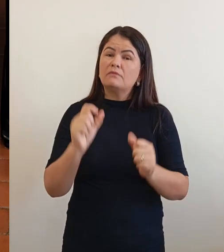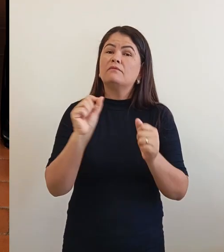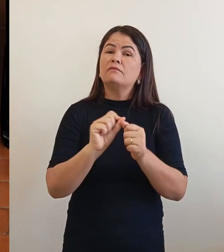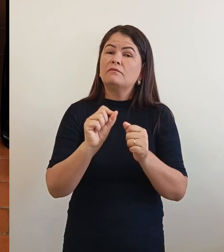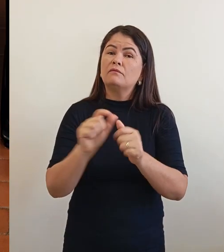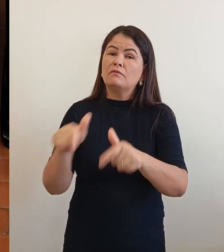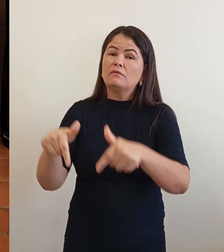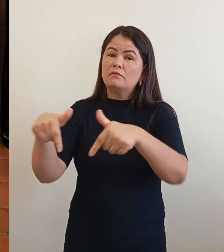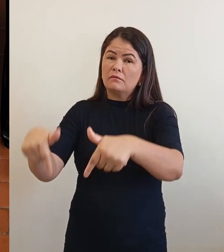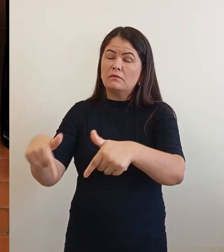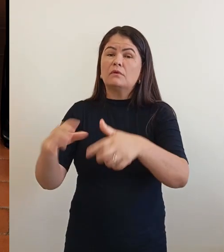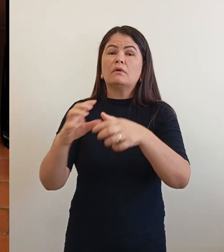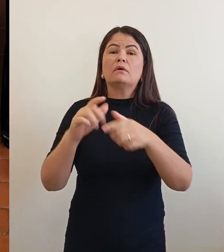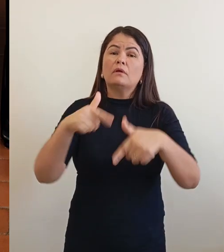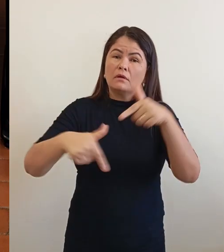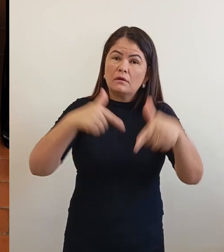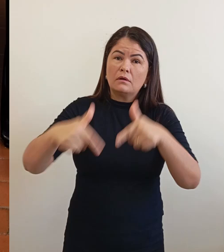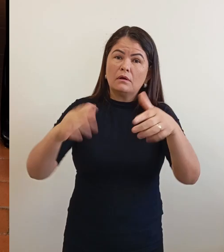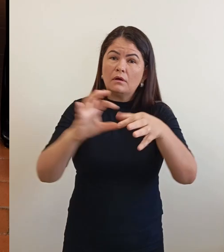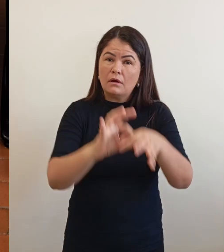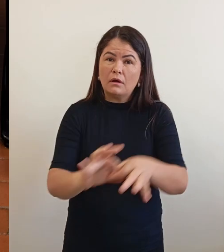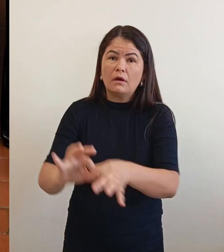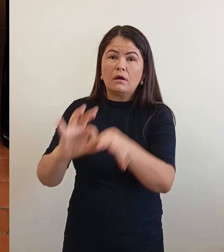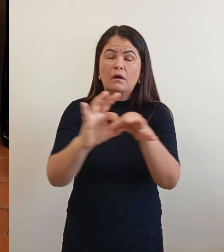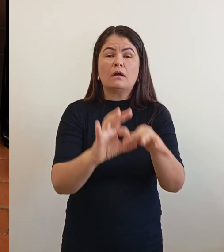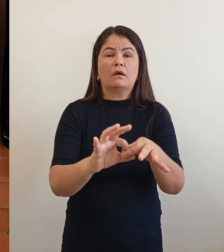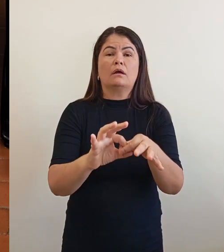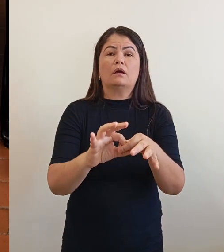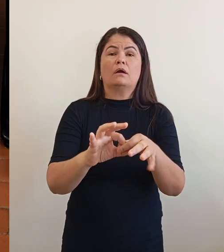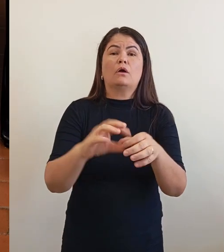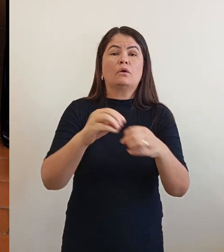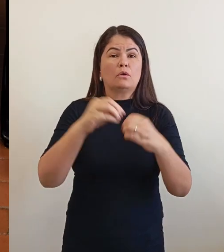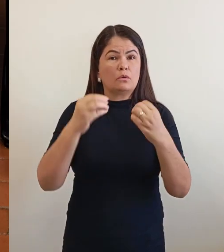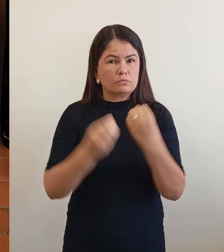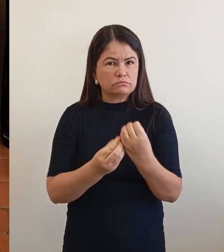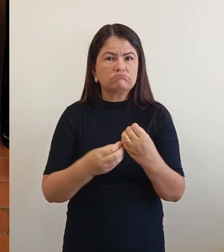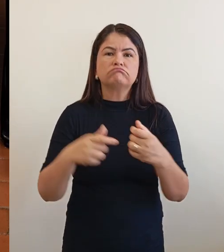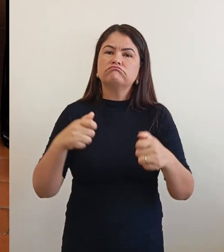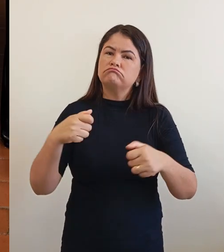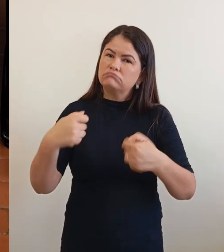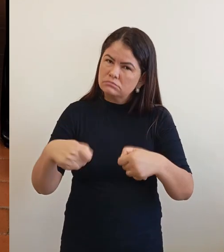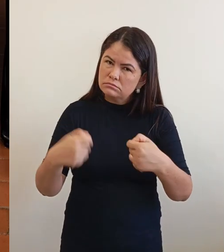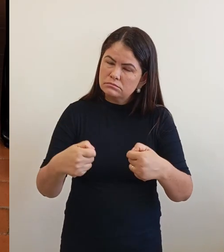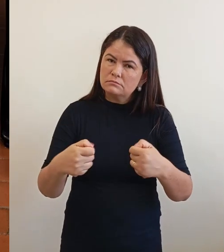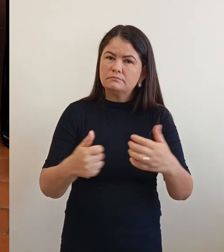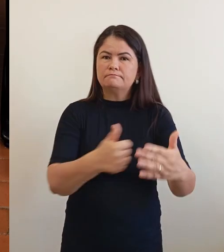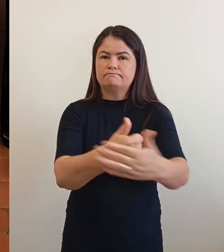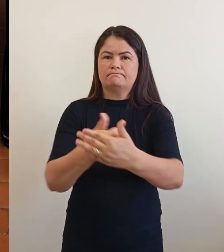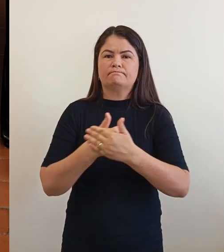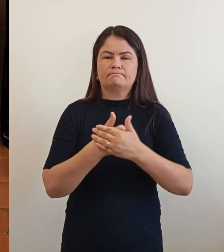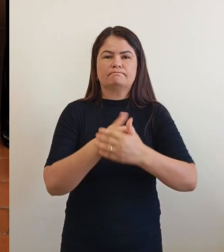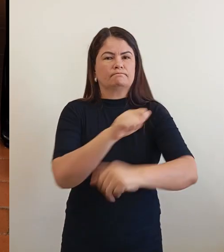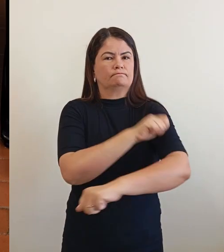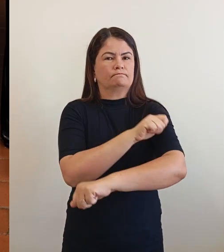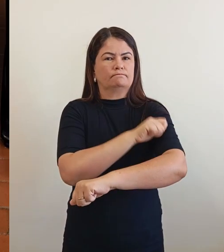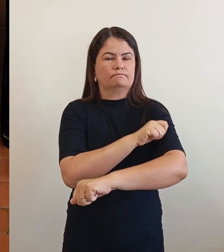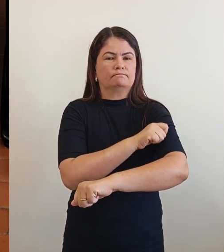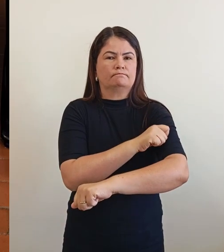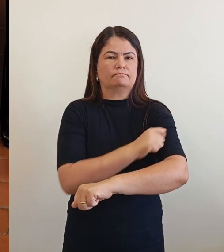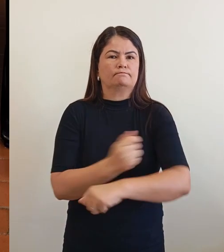em parceria com vocês aqui da faculdade. Porque a gente precisa de acolher esses estudantes aqui.